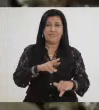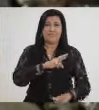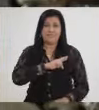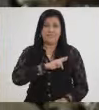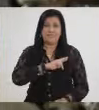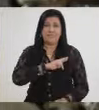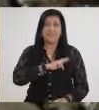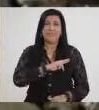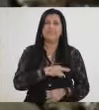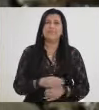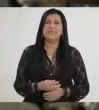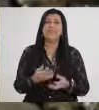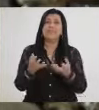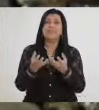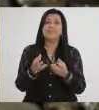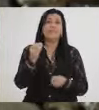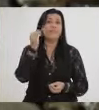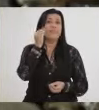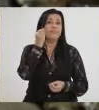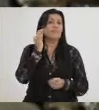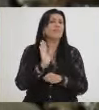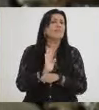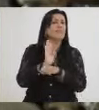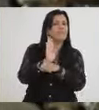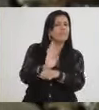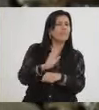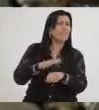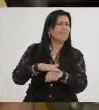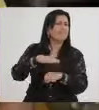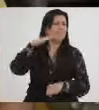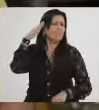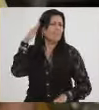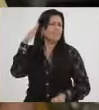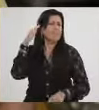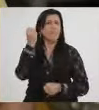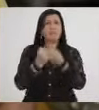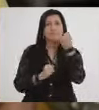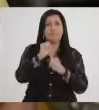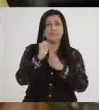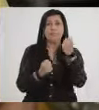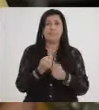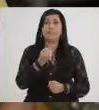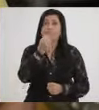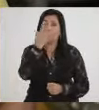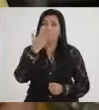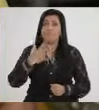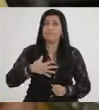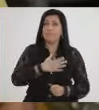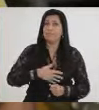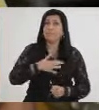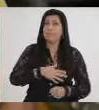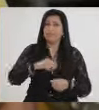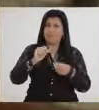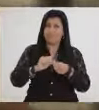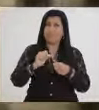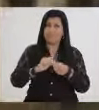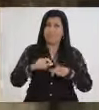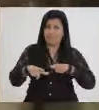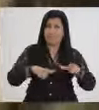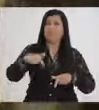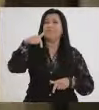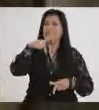Rondão. Pra tentar ajudar o mercado mais no que eu posso fazer. É uma empresa muito boa. Eu gosto de fazer o que eu gosto.